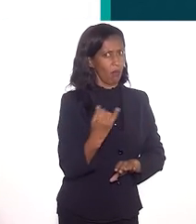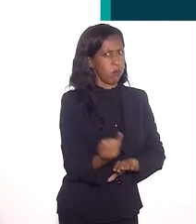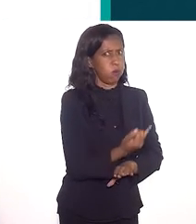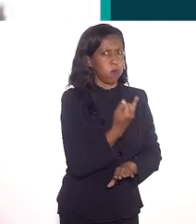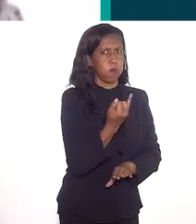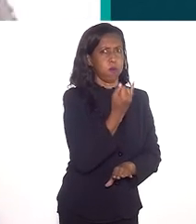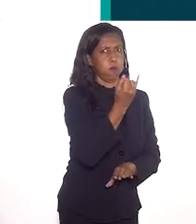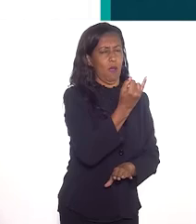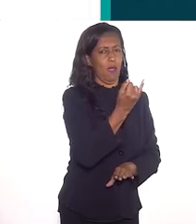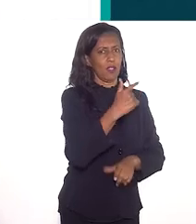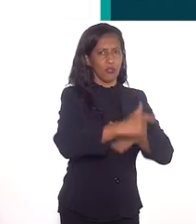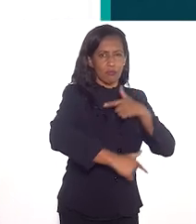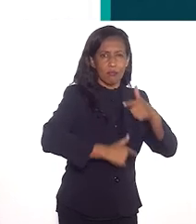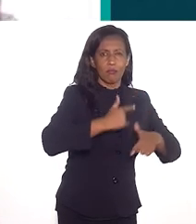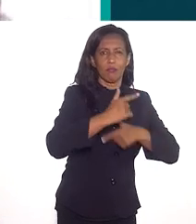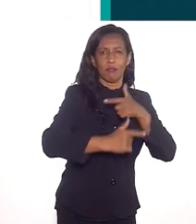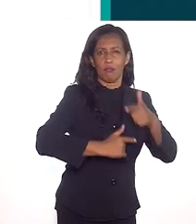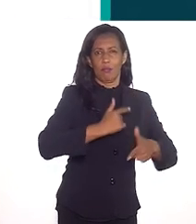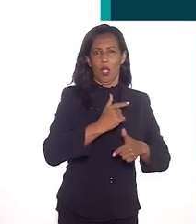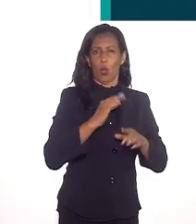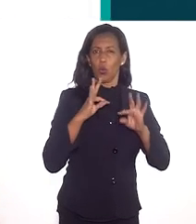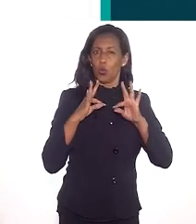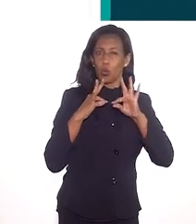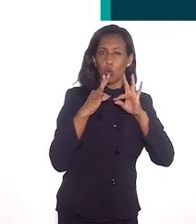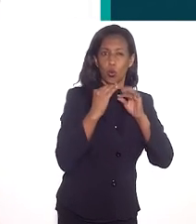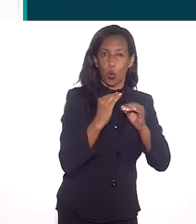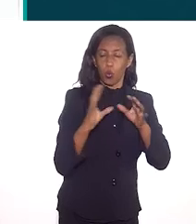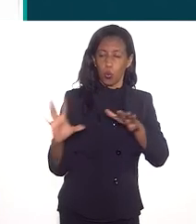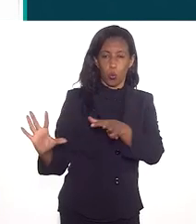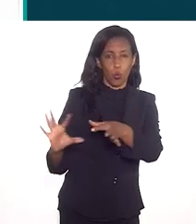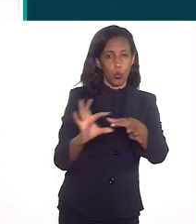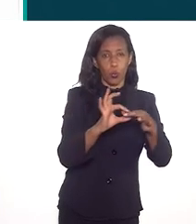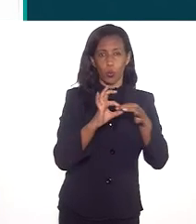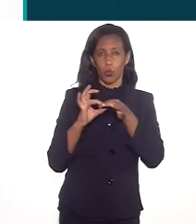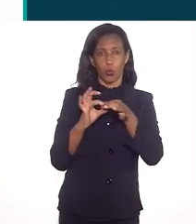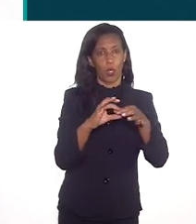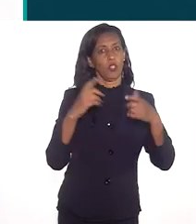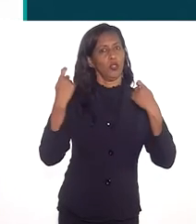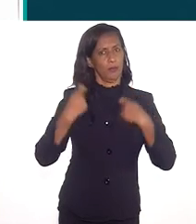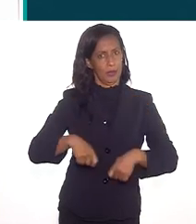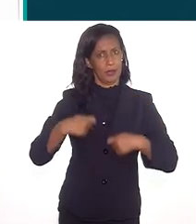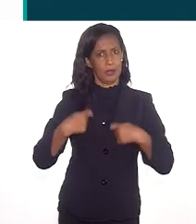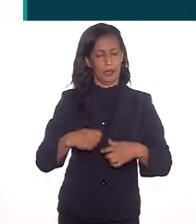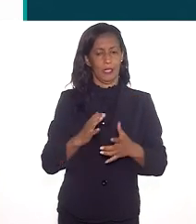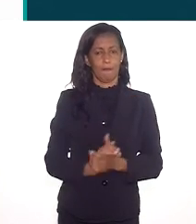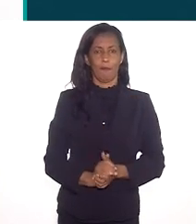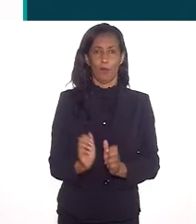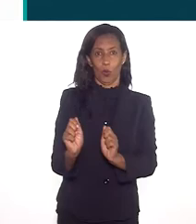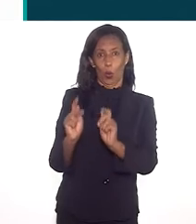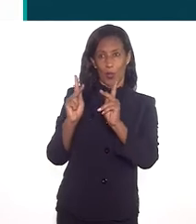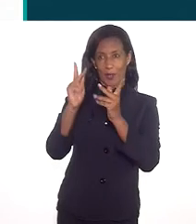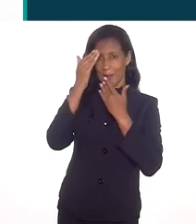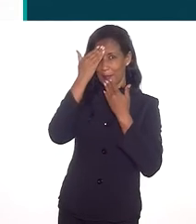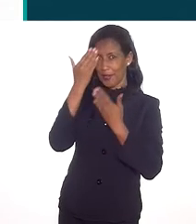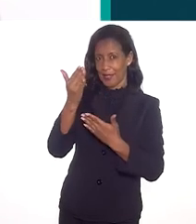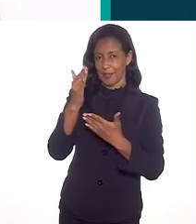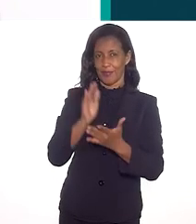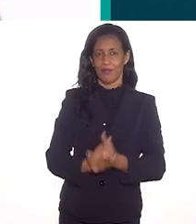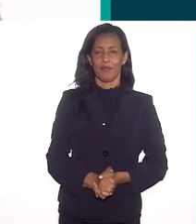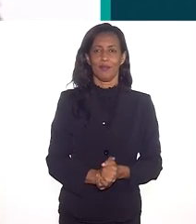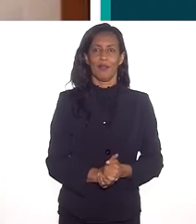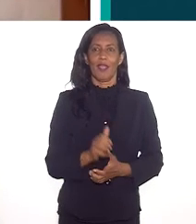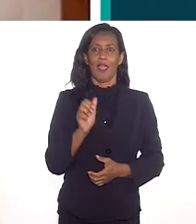tem o seu papel e é fundamental que a gente trabalhe todo um potencial coletivo que a gente precisa estar mobilizando.